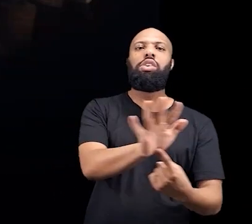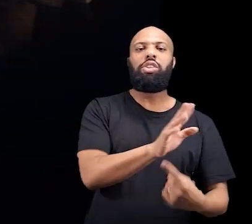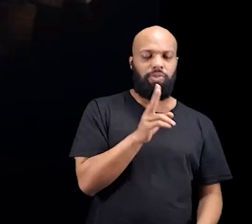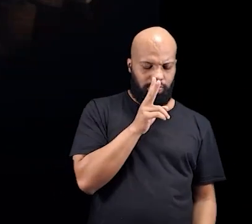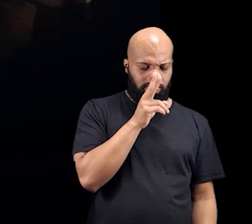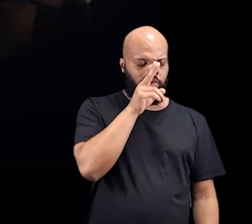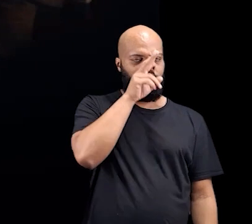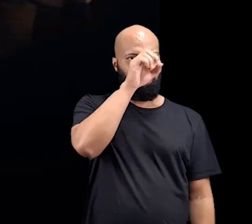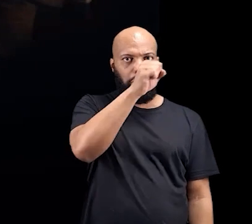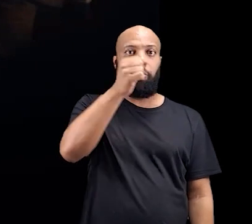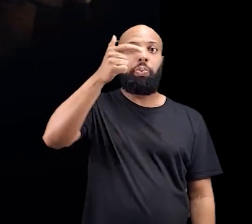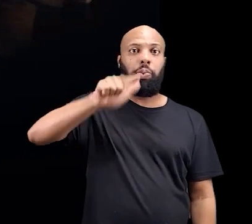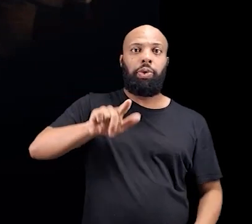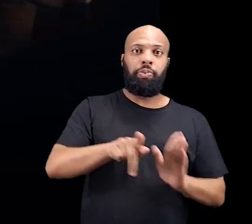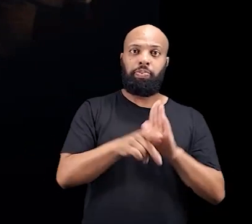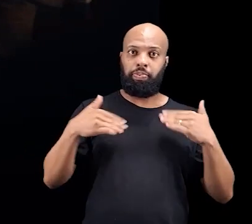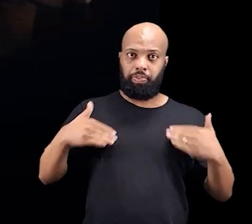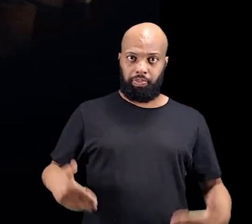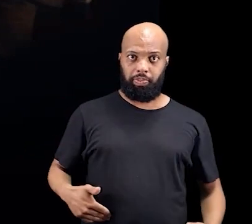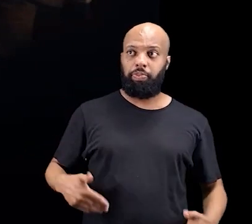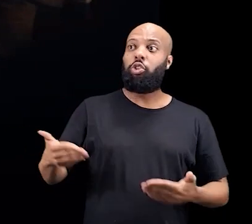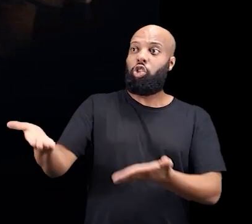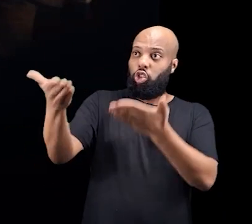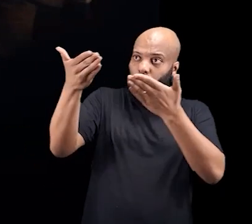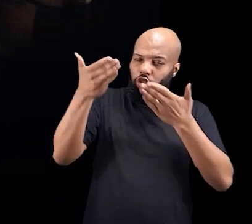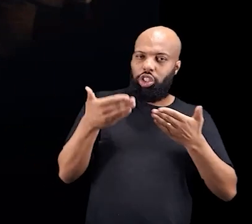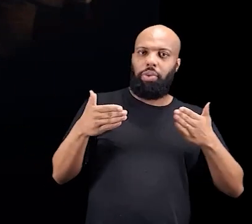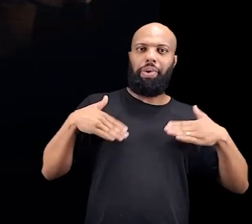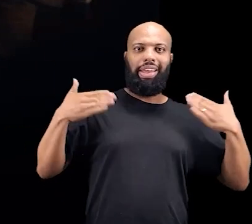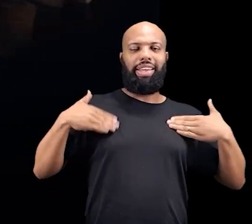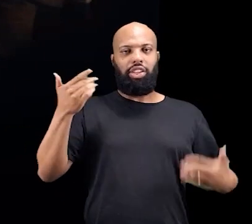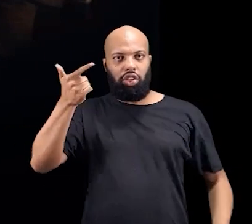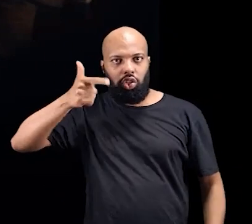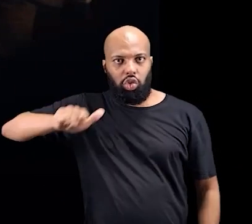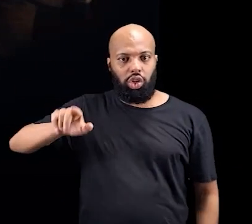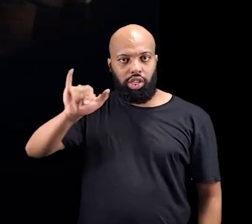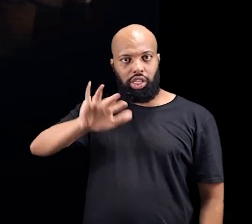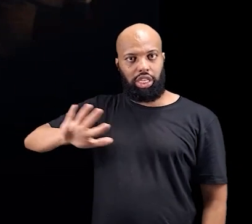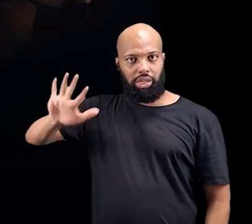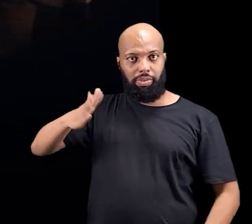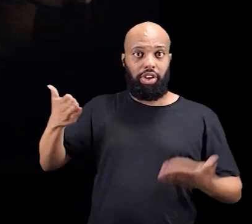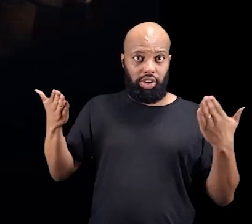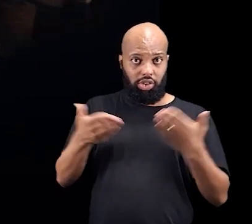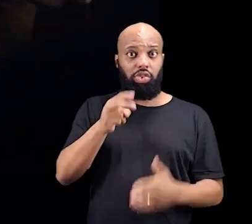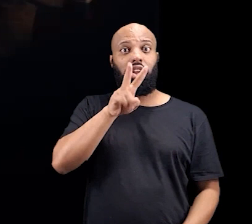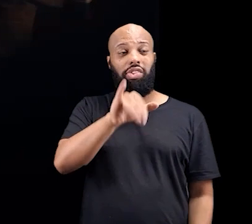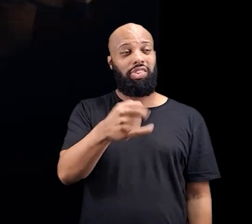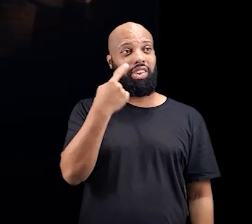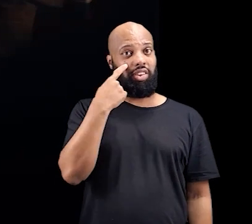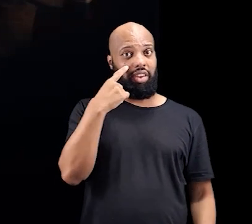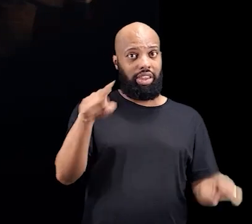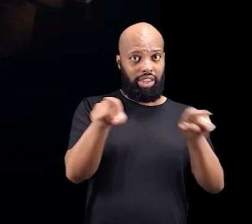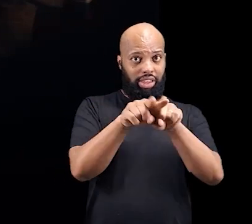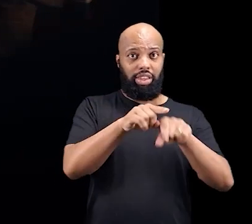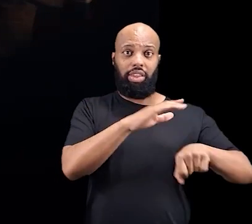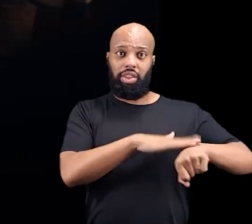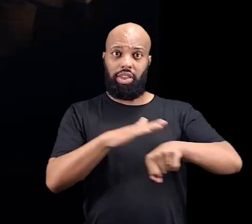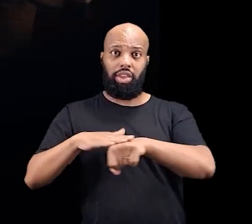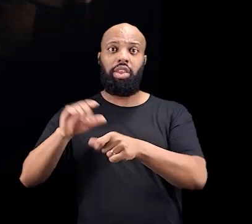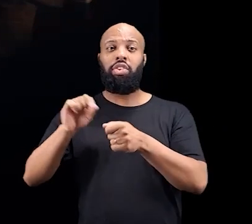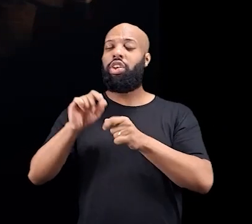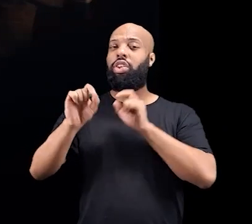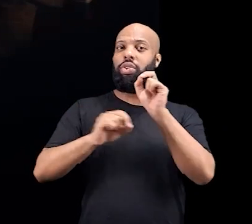trazer essa vitalidade para o corpo e chamar a alegria de volta. Então, são essas imagens que vocês vão ver.